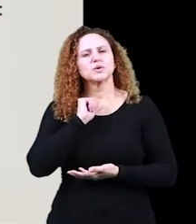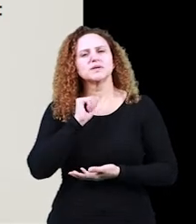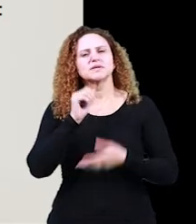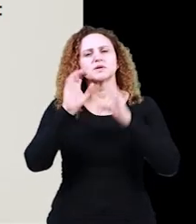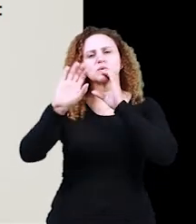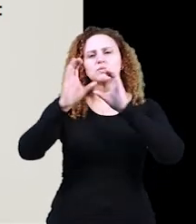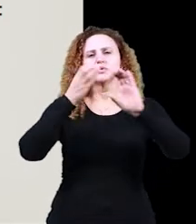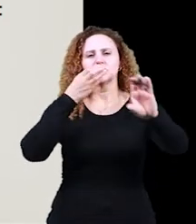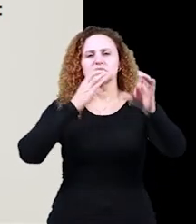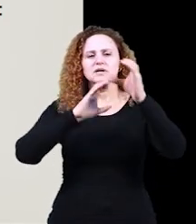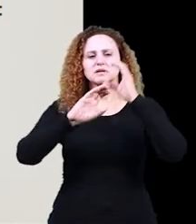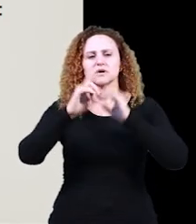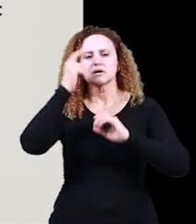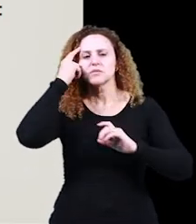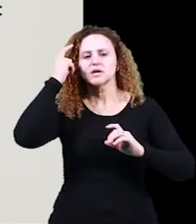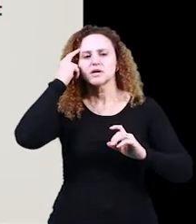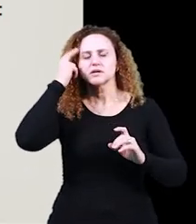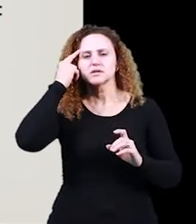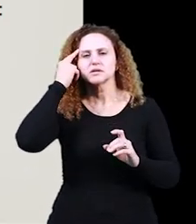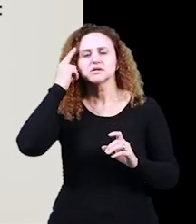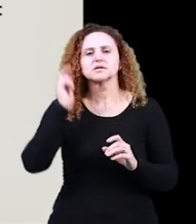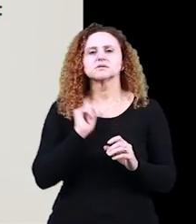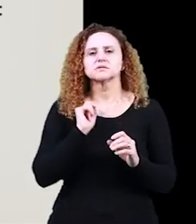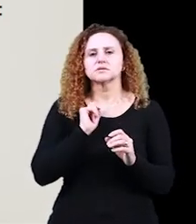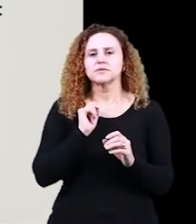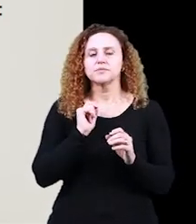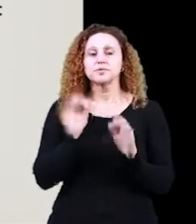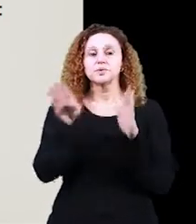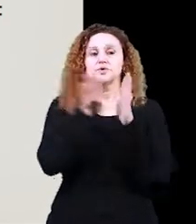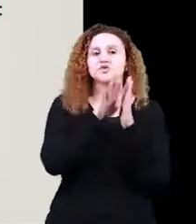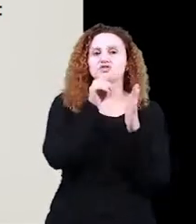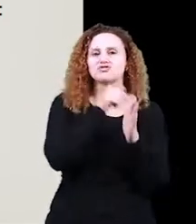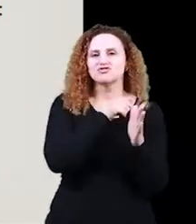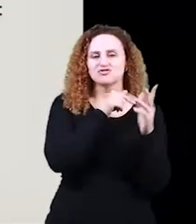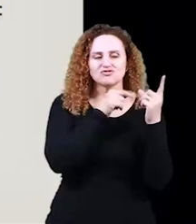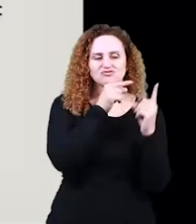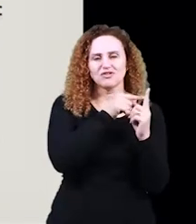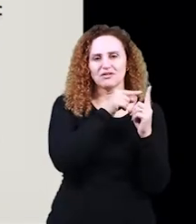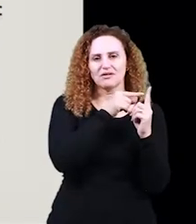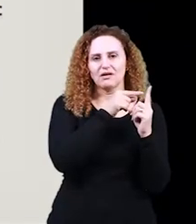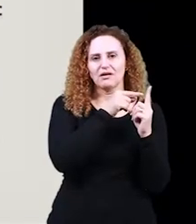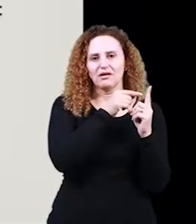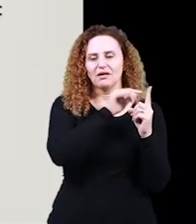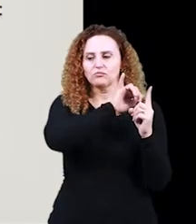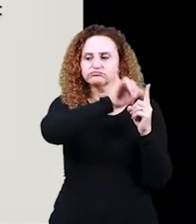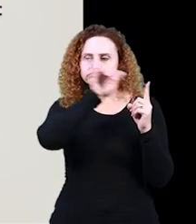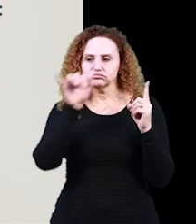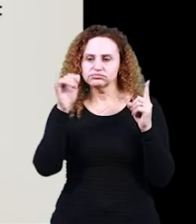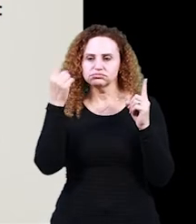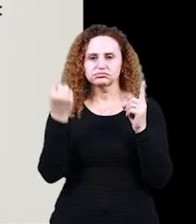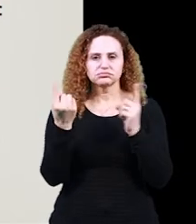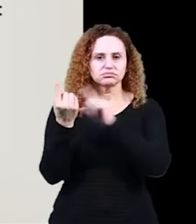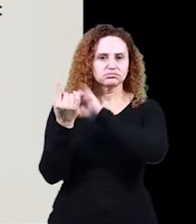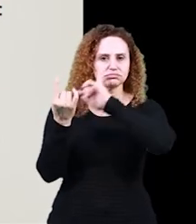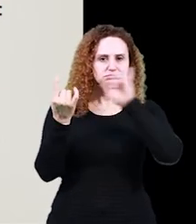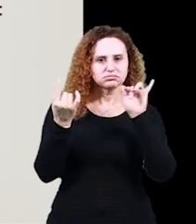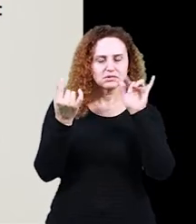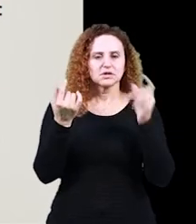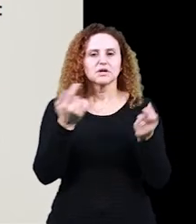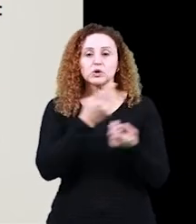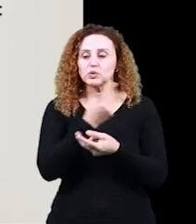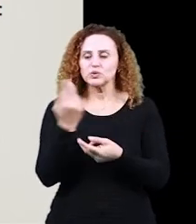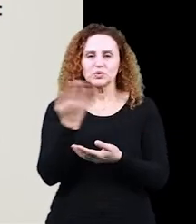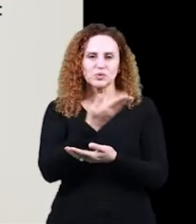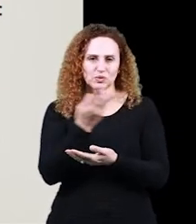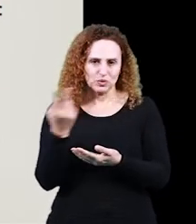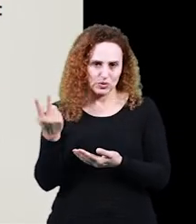verbal e pensa então no referente, na mensagem, no remetente também, no remetente, na mensagem, no destinatário, no